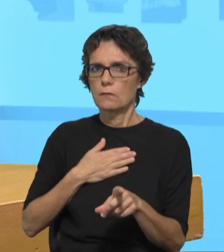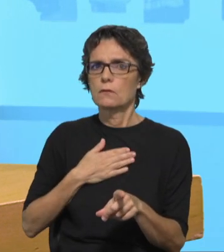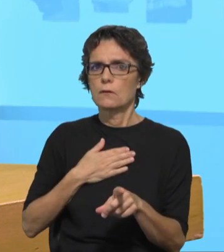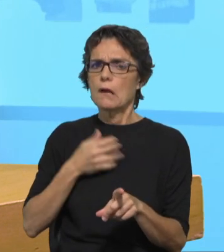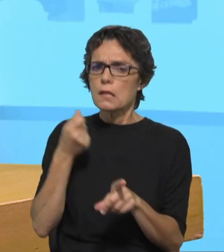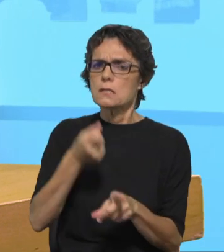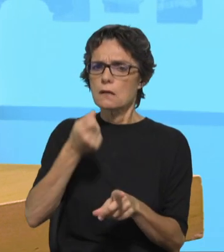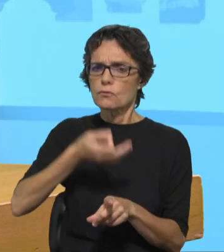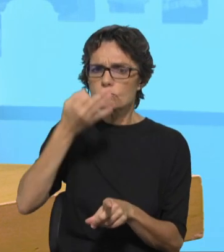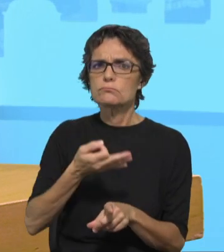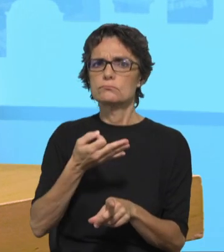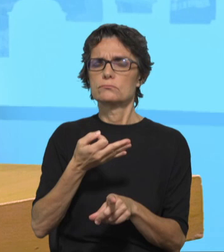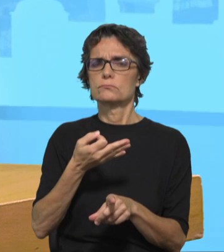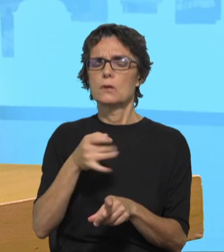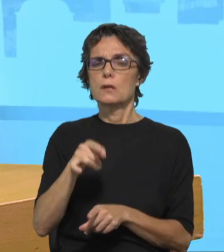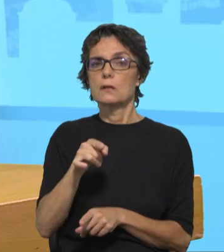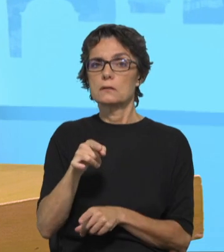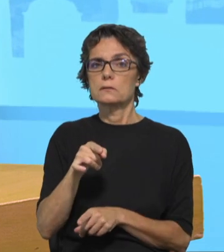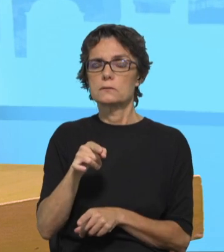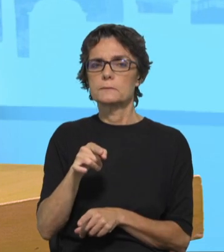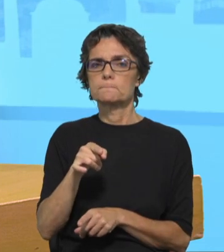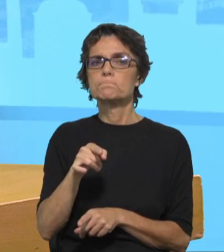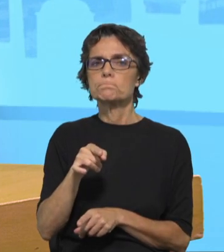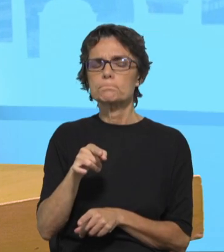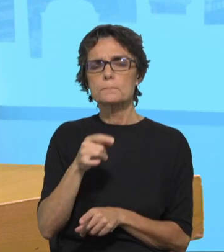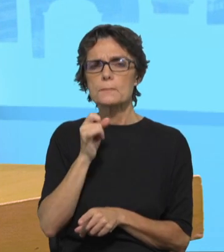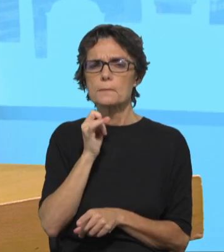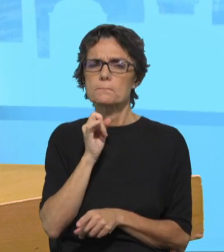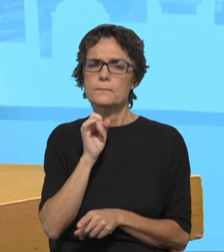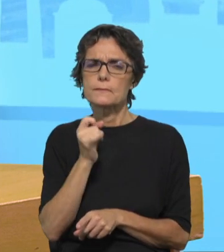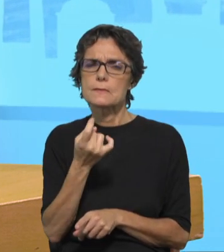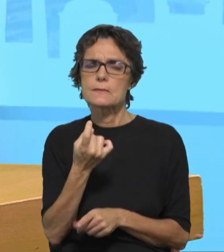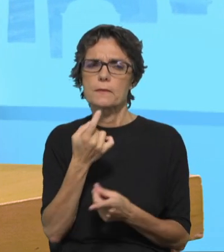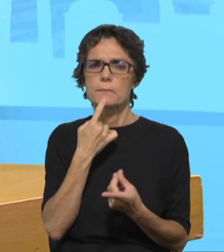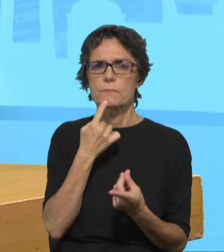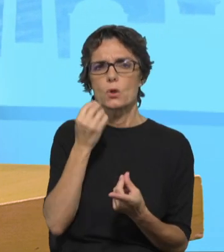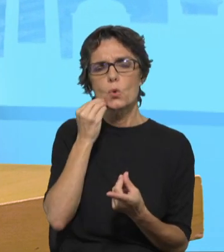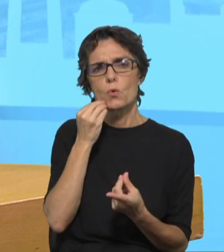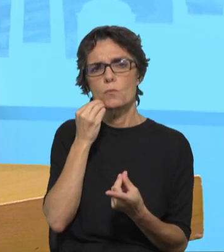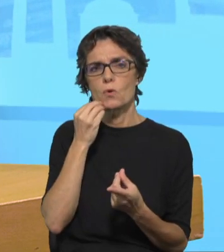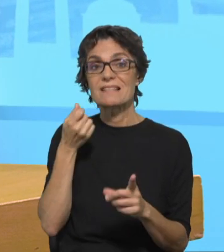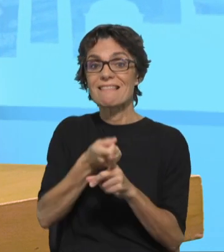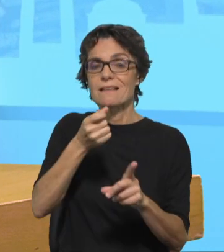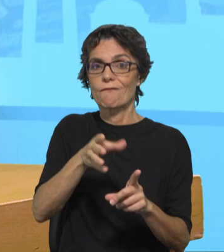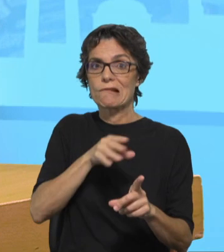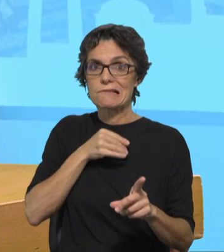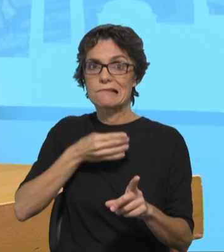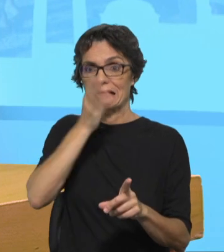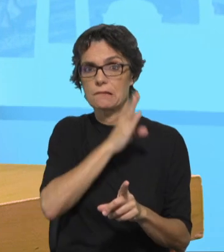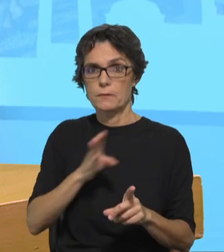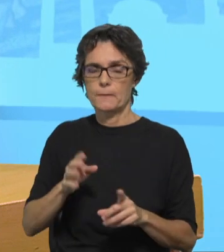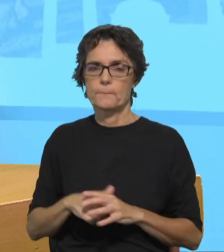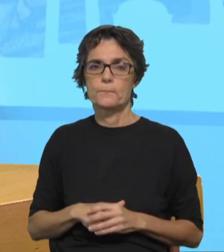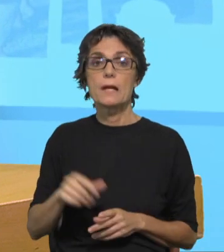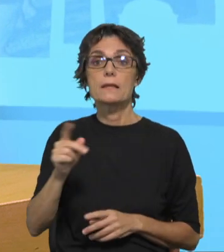como isso se entroca no todo da Igreja Diocesana, que também dá as suas pistas. Temos um sínodo dos